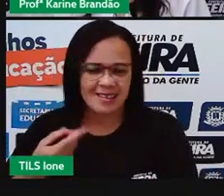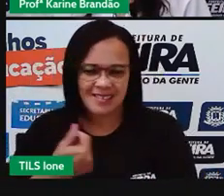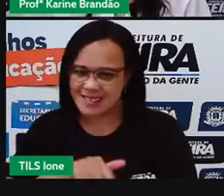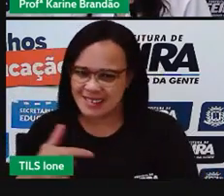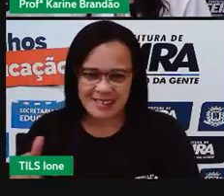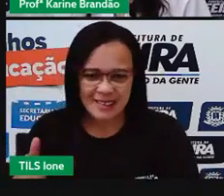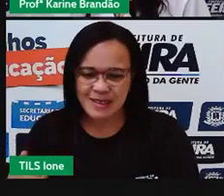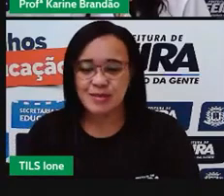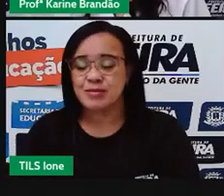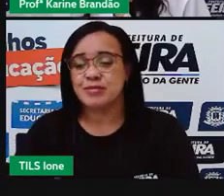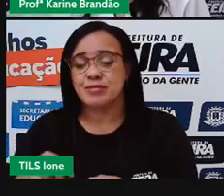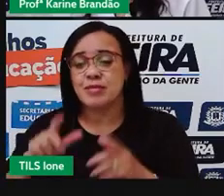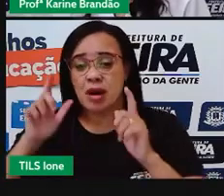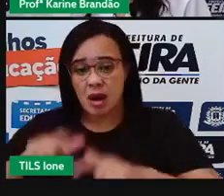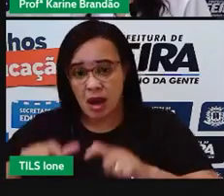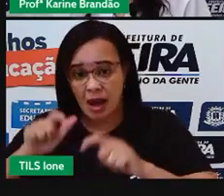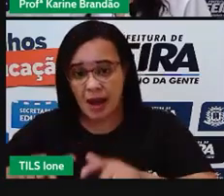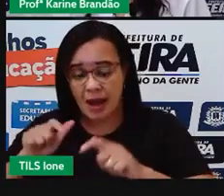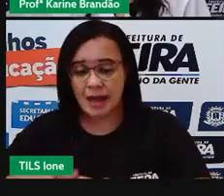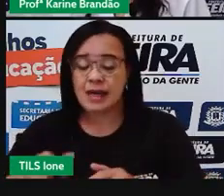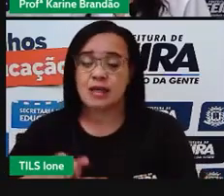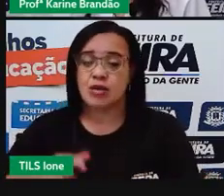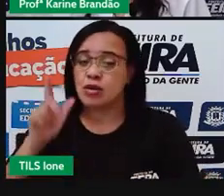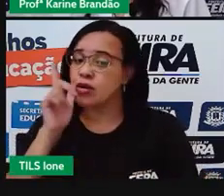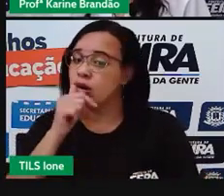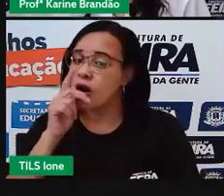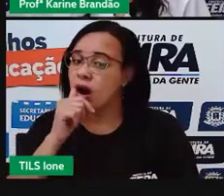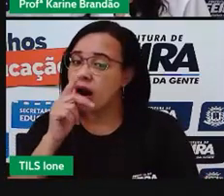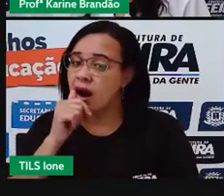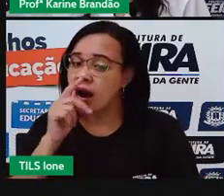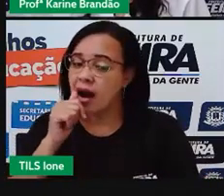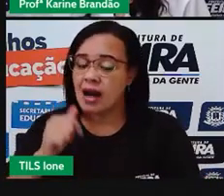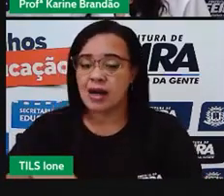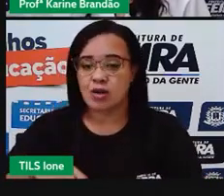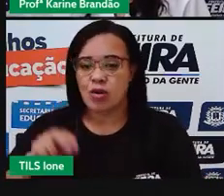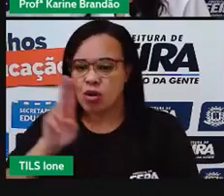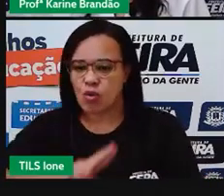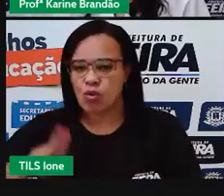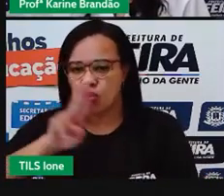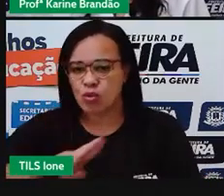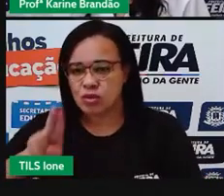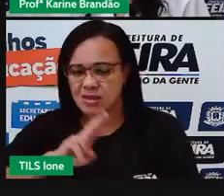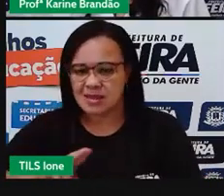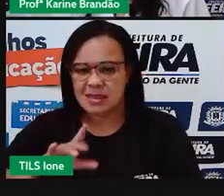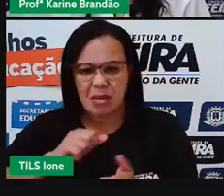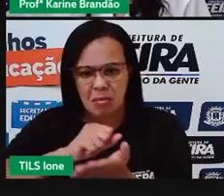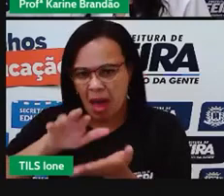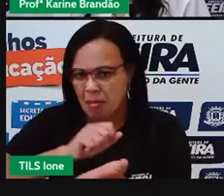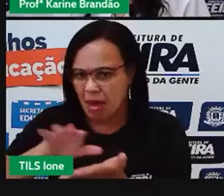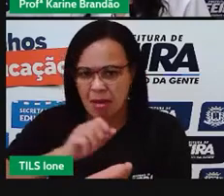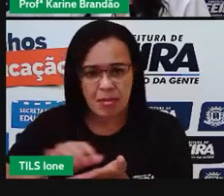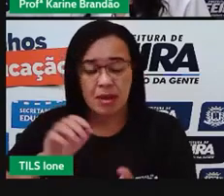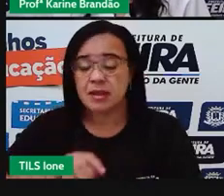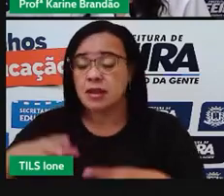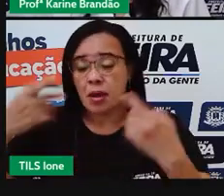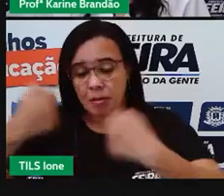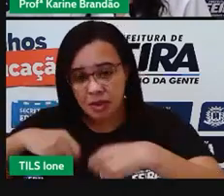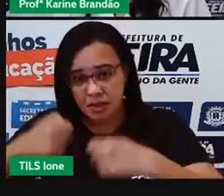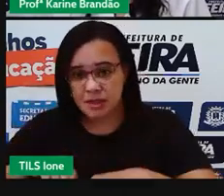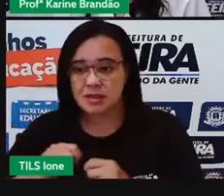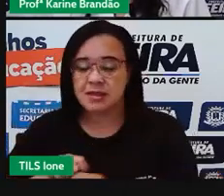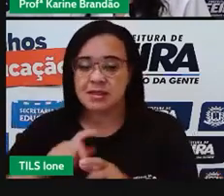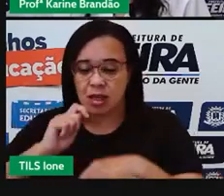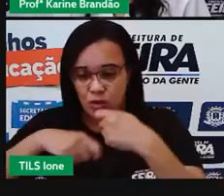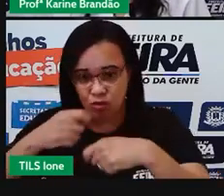lugar, economizar água, água é para se usar, mas sem exagerar, economizar água é bom,